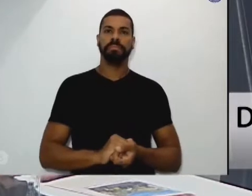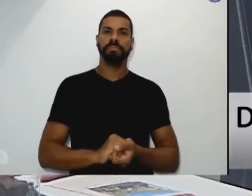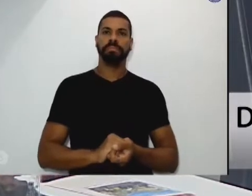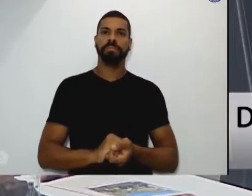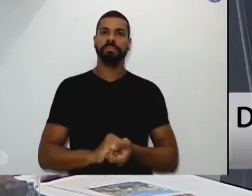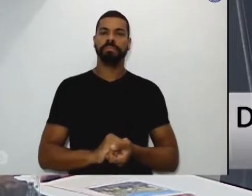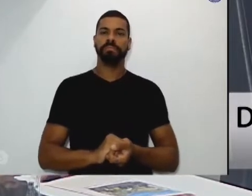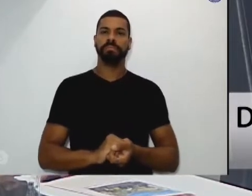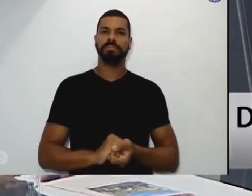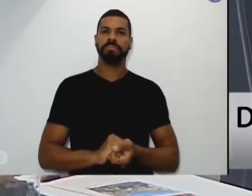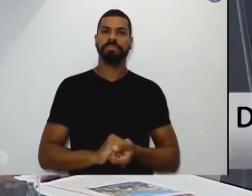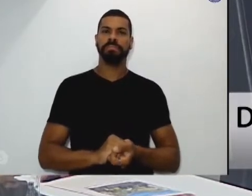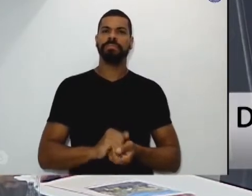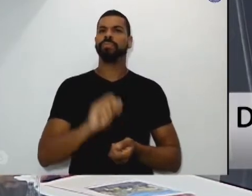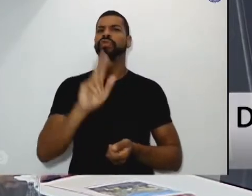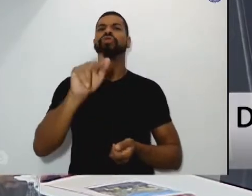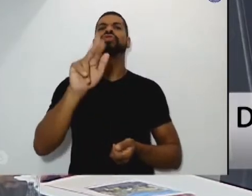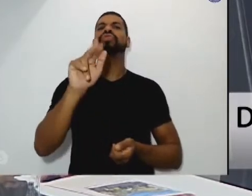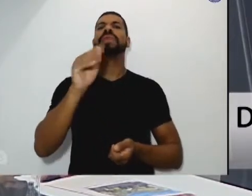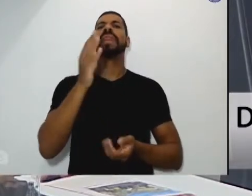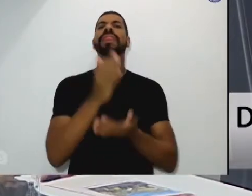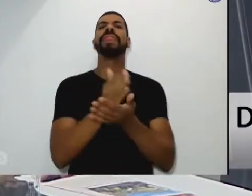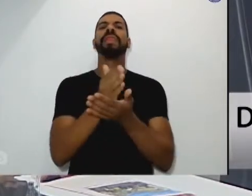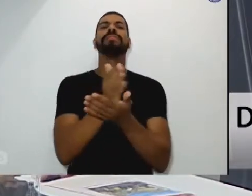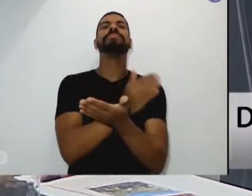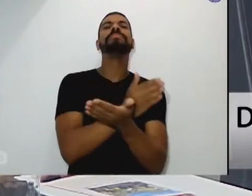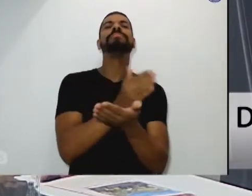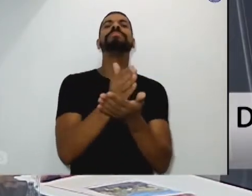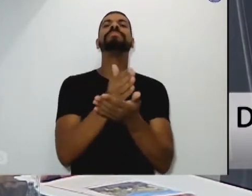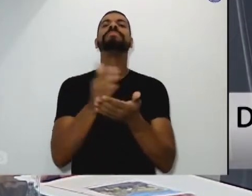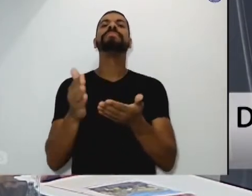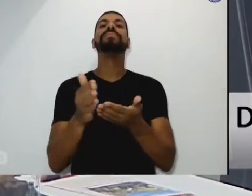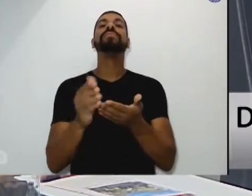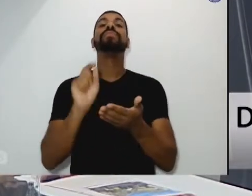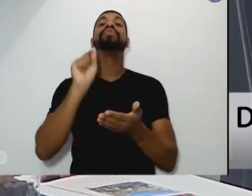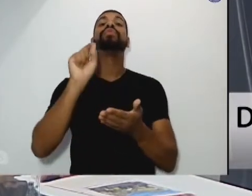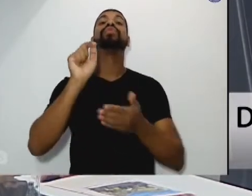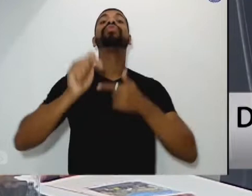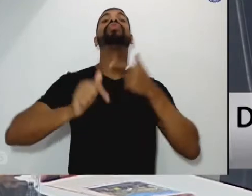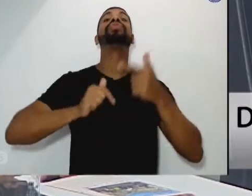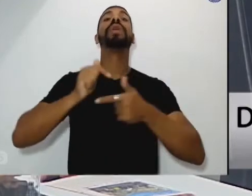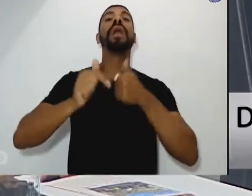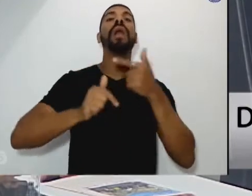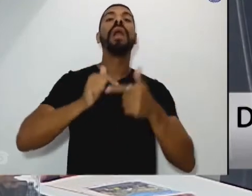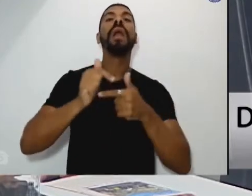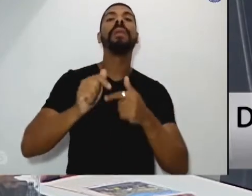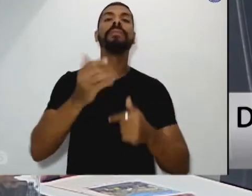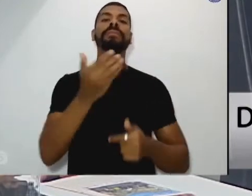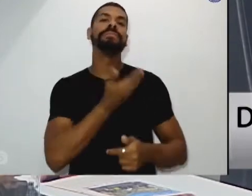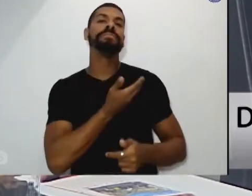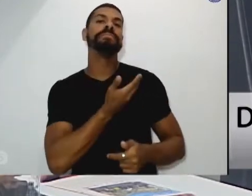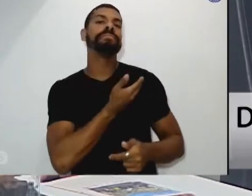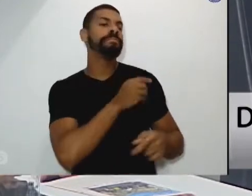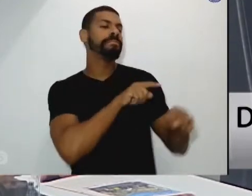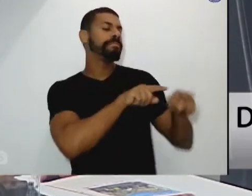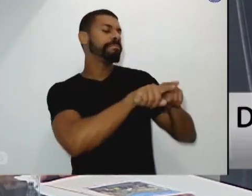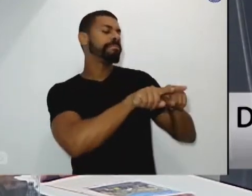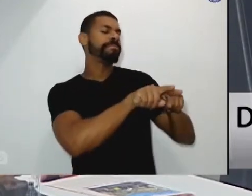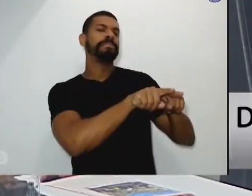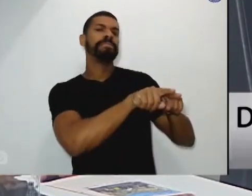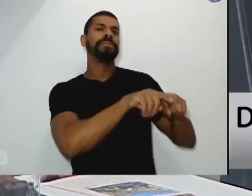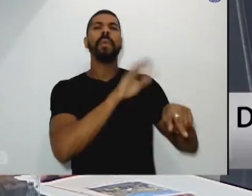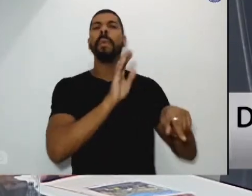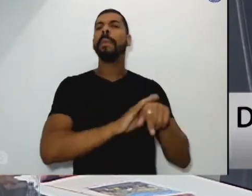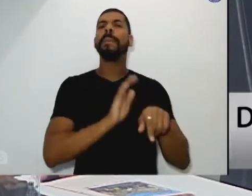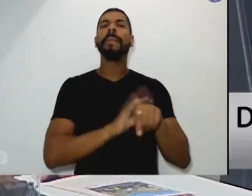não separar a conversão do serviço aos irmãos e irmãs, sobretudo os mais necessitados.